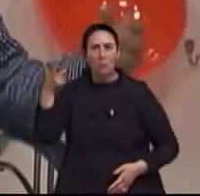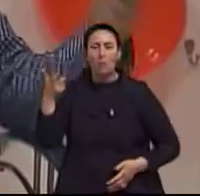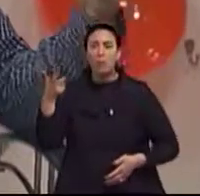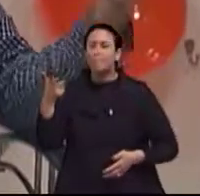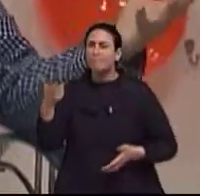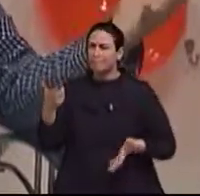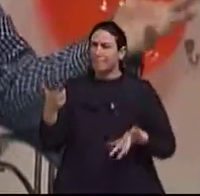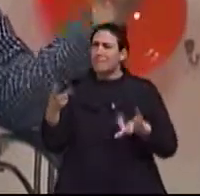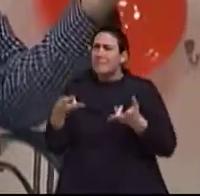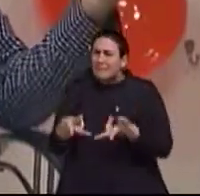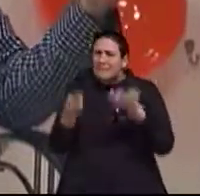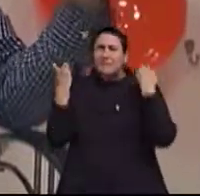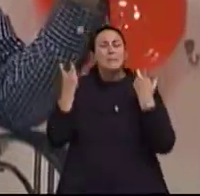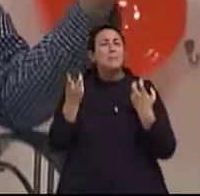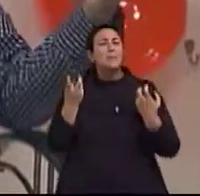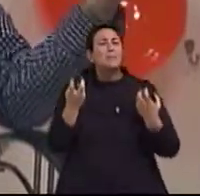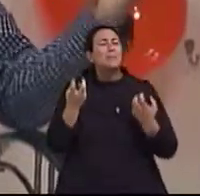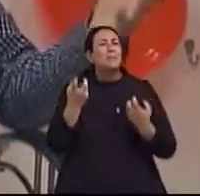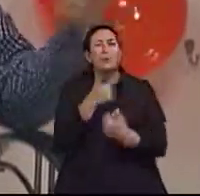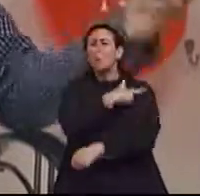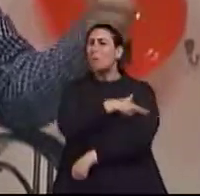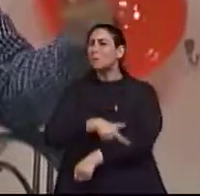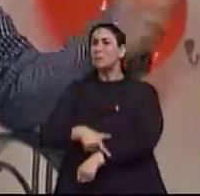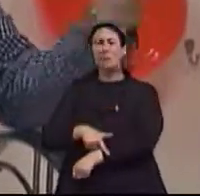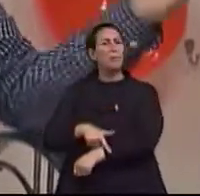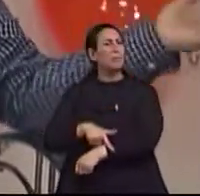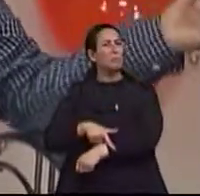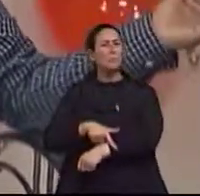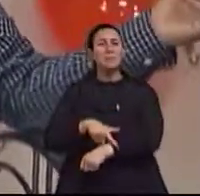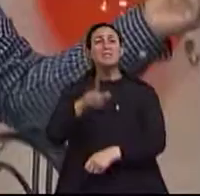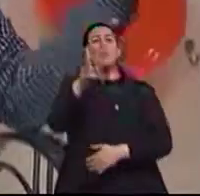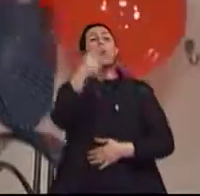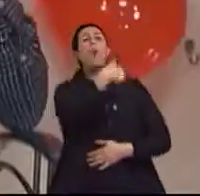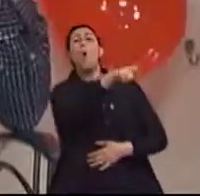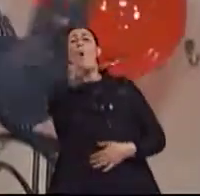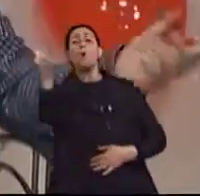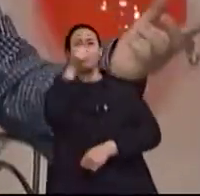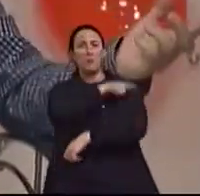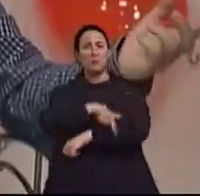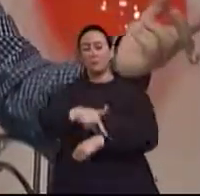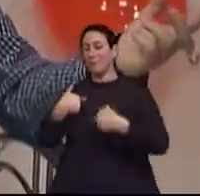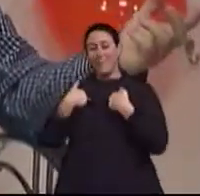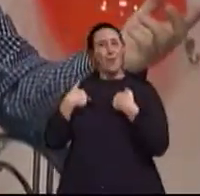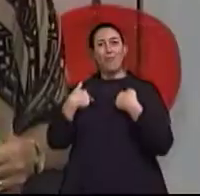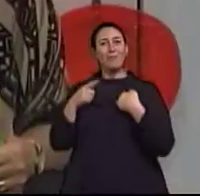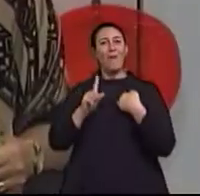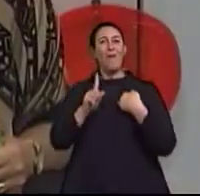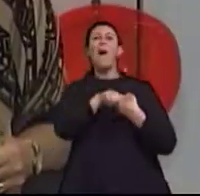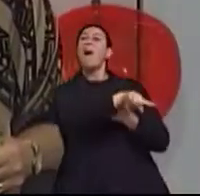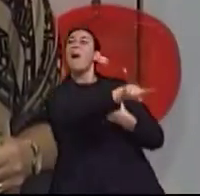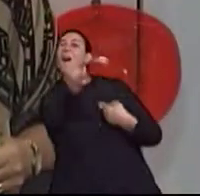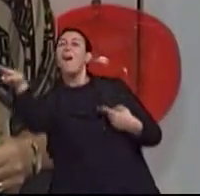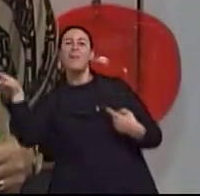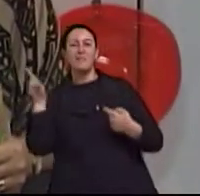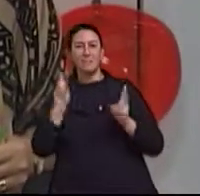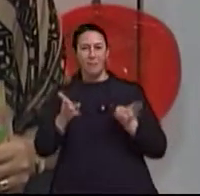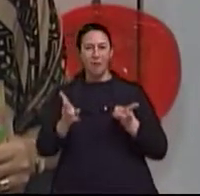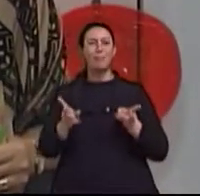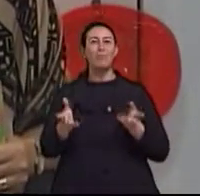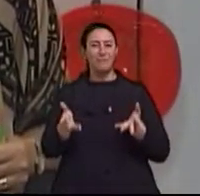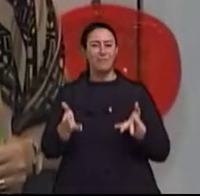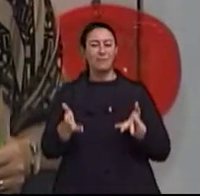Então, é uma questão assim, a educação sempre é dos outros, os outros têm que ser educados comigo, não eu com os outros. Então, a cidade ideal,